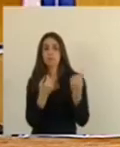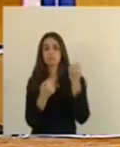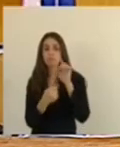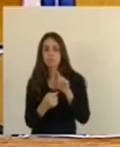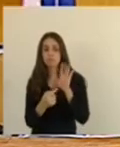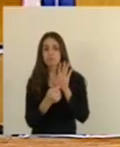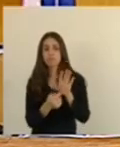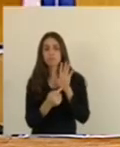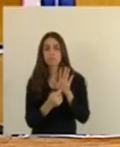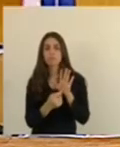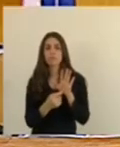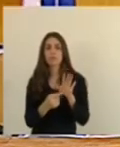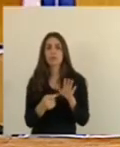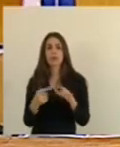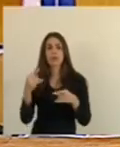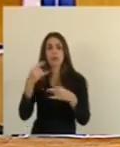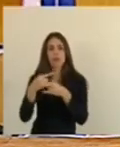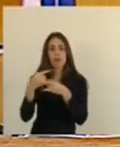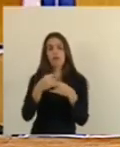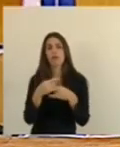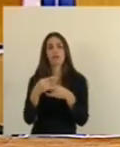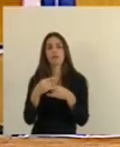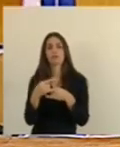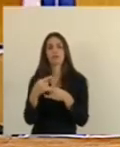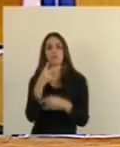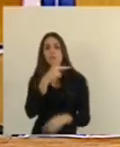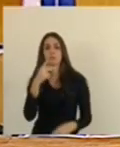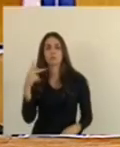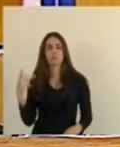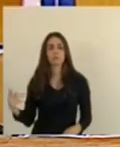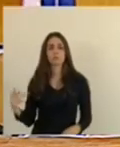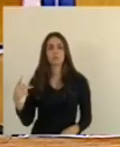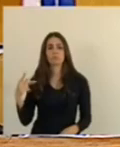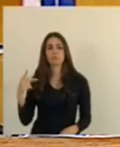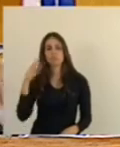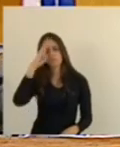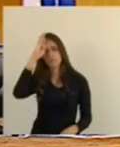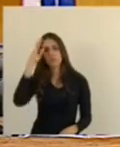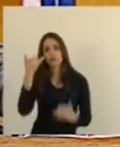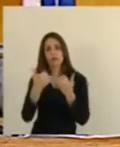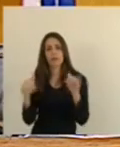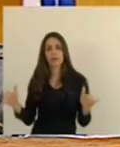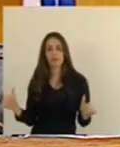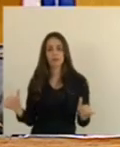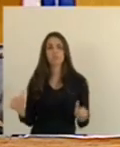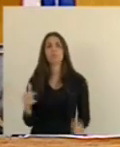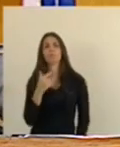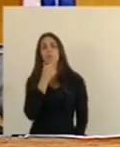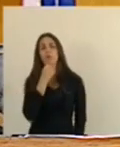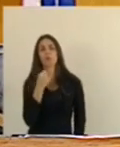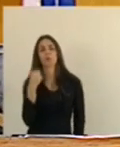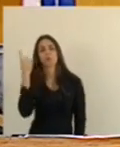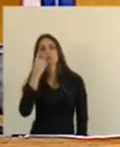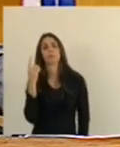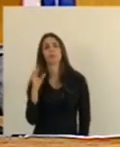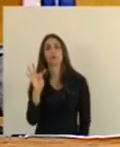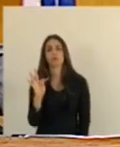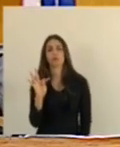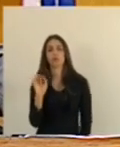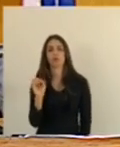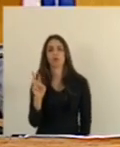A live do presidente Caiu Deputado Torino Marques Chegou a comentar No nosso vídeo